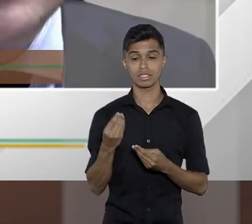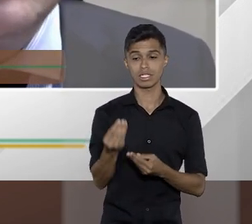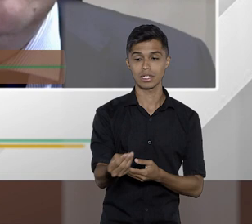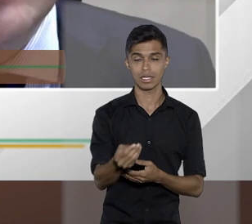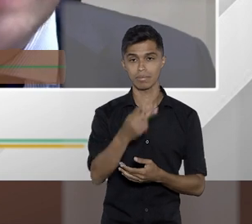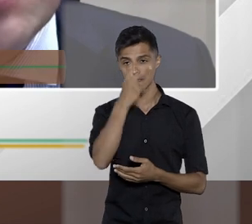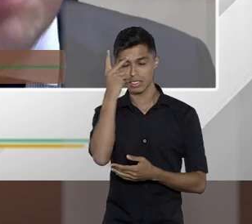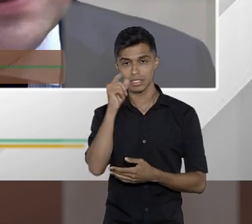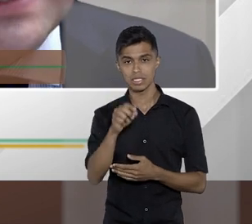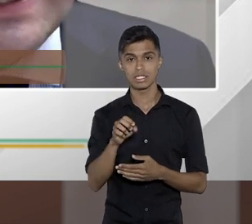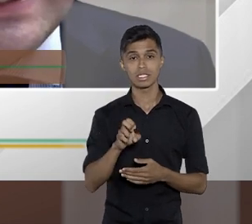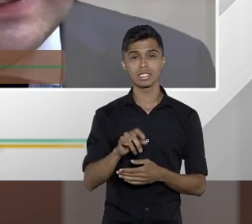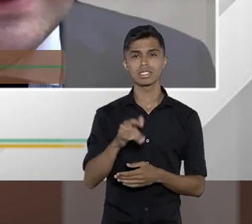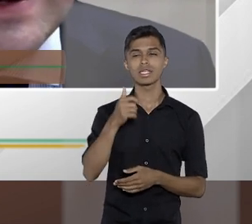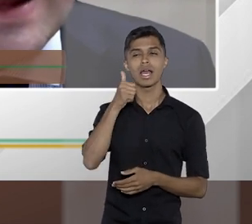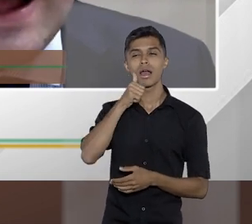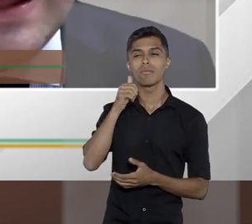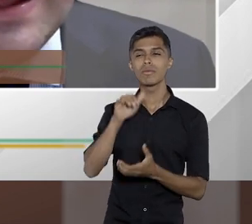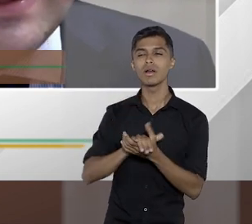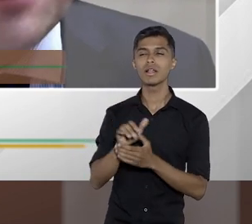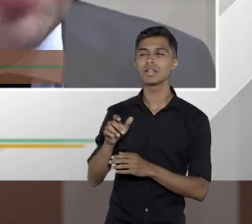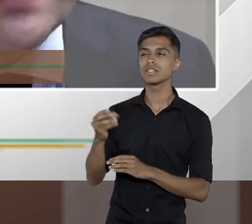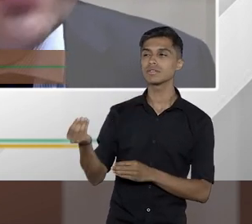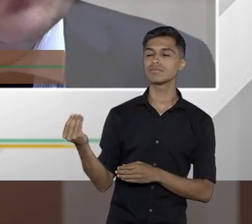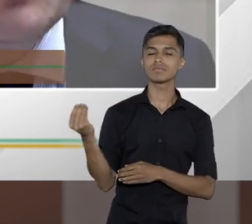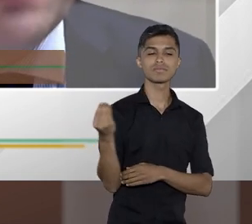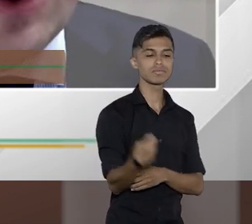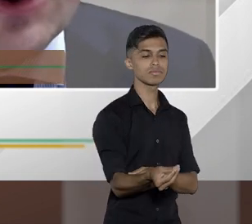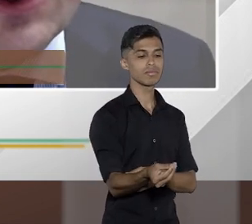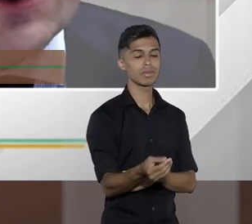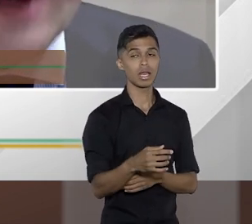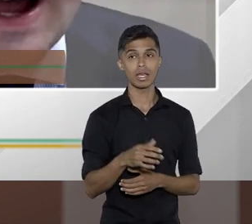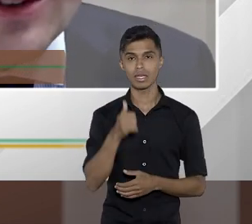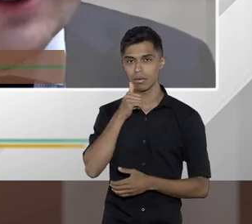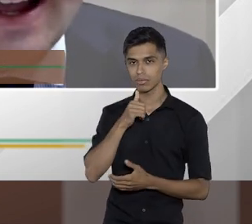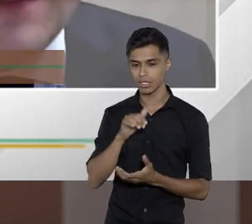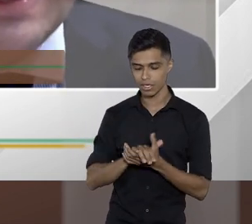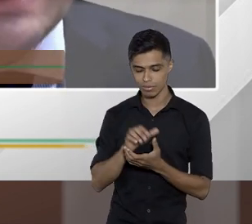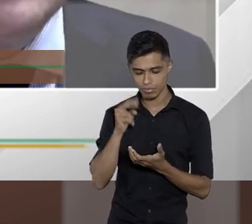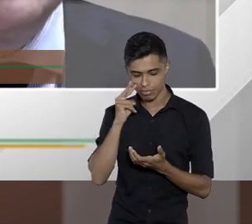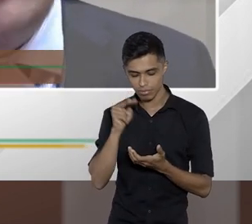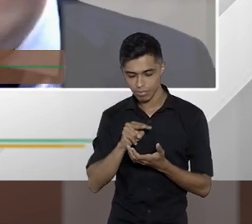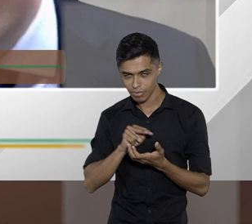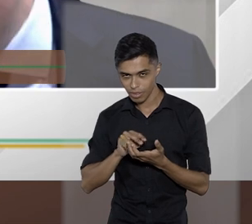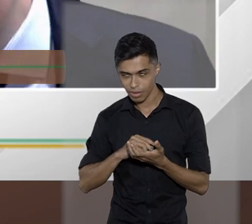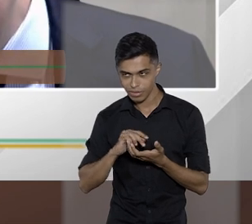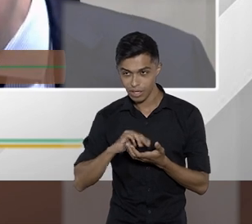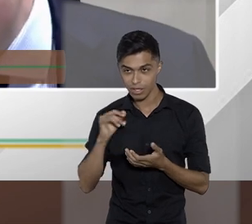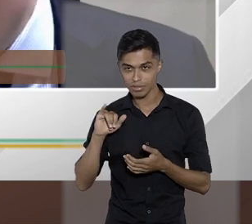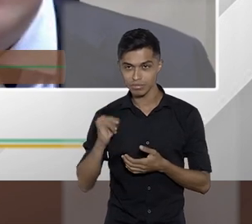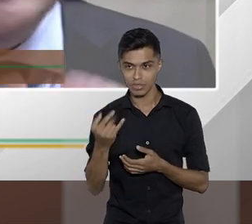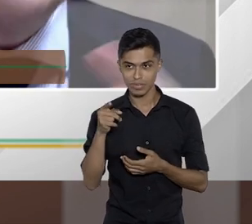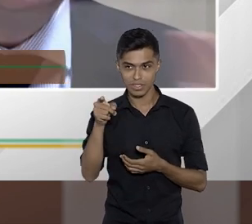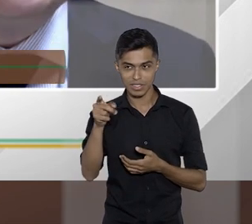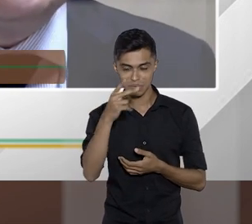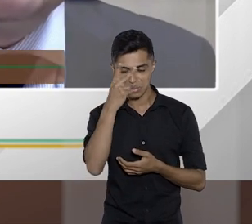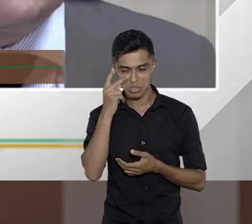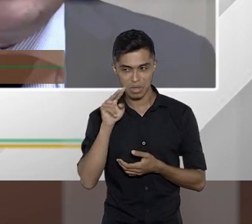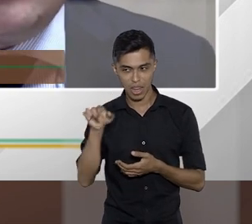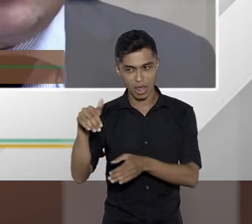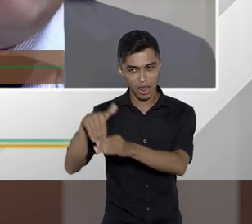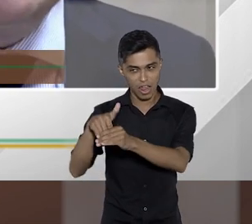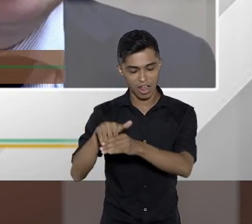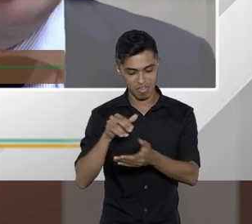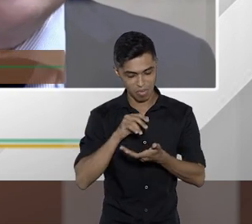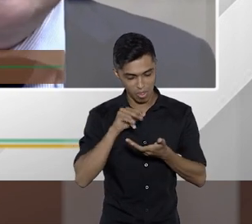mesário e se fosse a esposa ele ia entregar e a esposa ia descobrir todos os seus atos então o que isso quer dizer